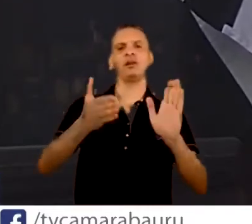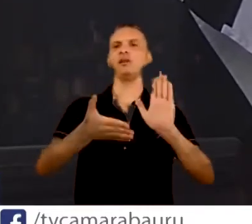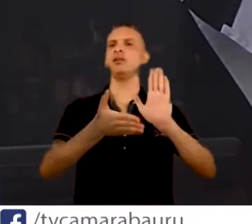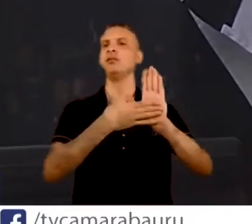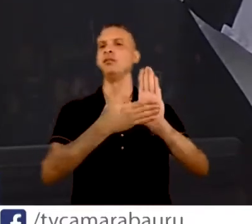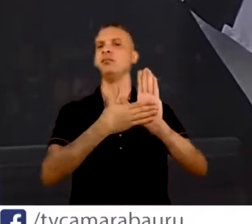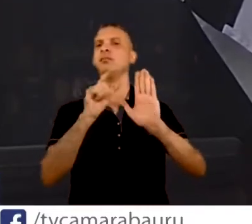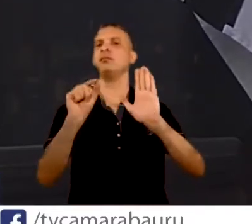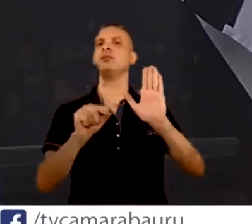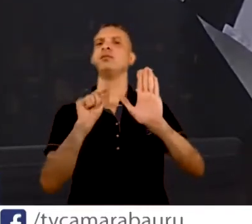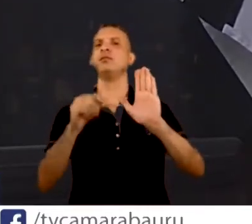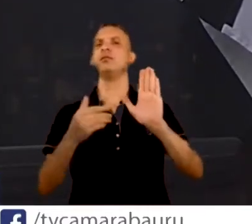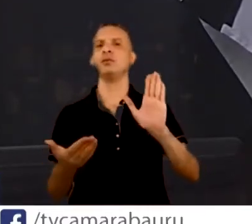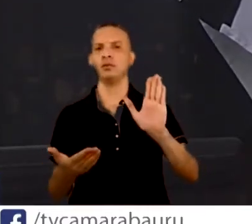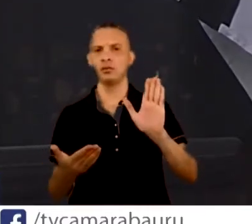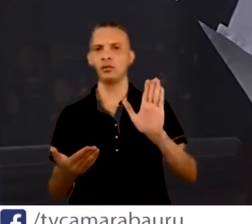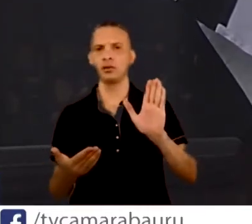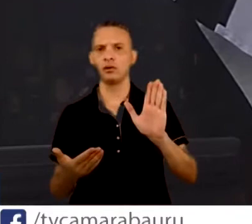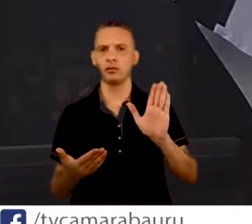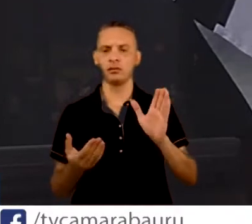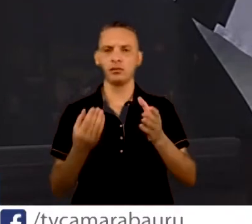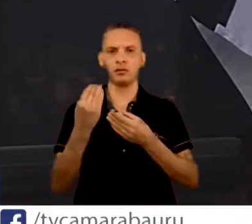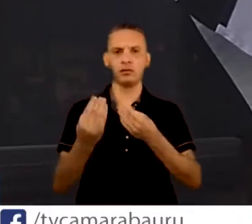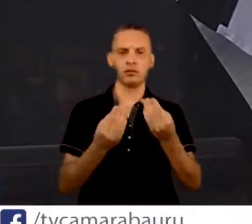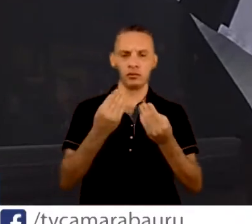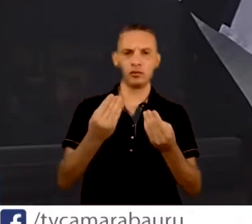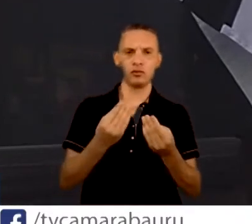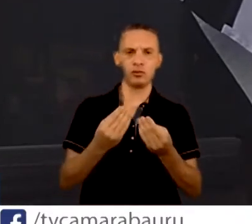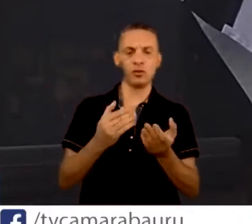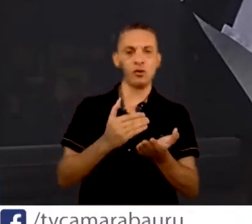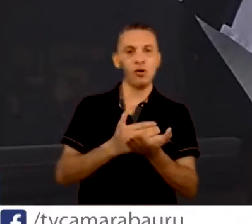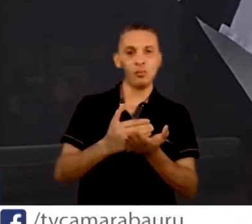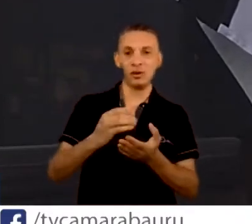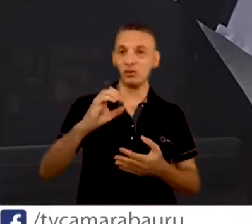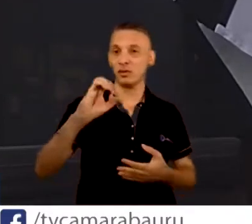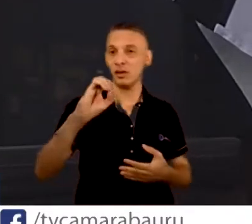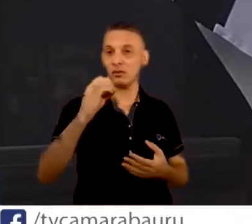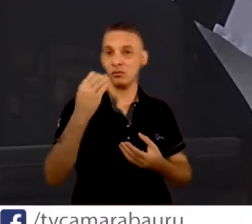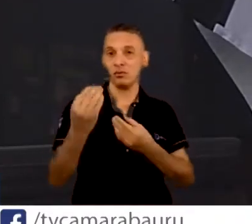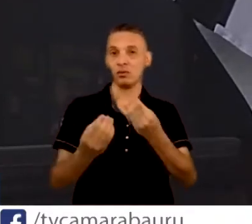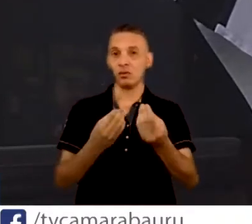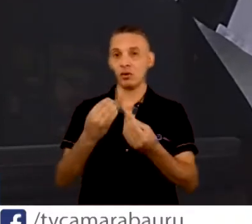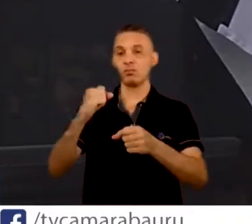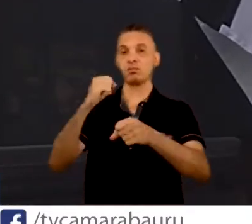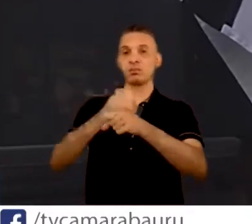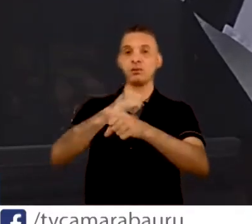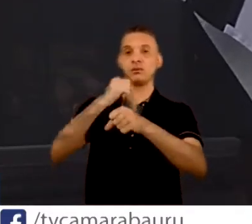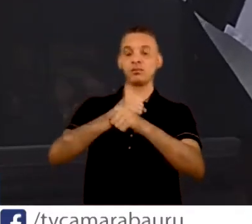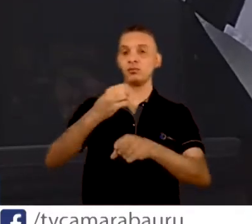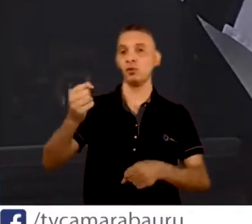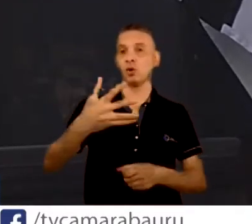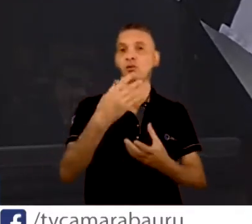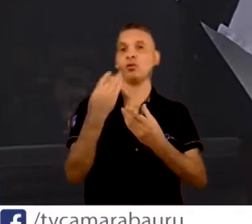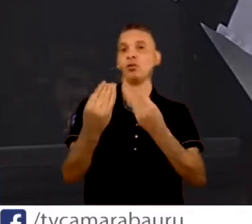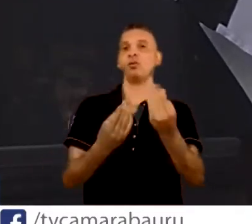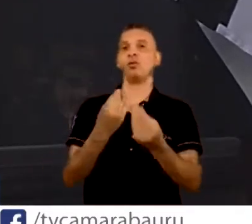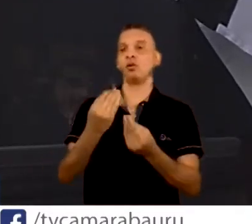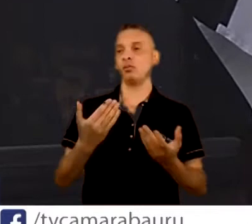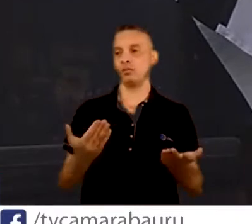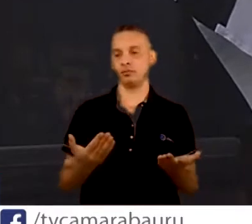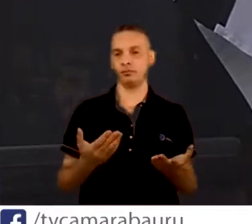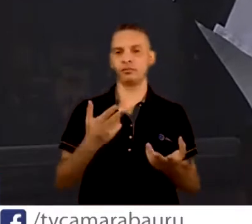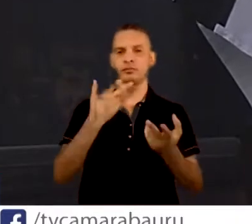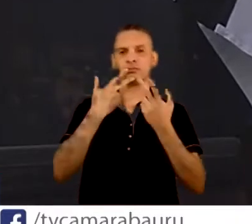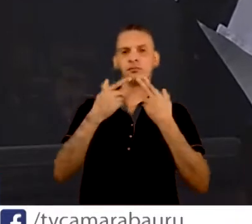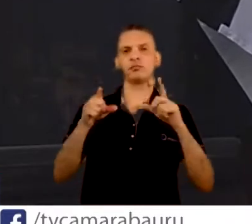Derrubar tudo e começar do zero? Uma nova obra? E ele fala da questão de